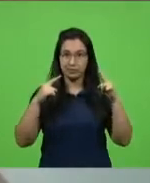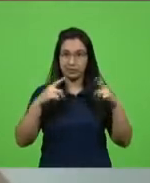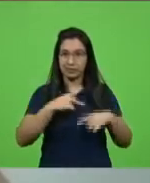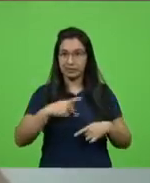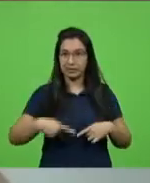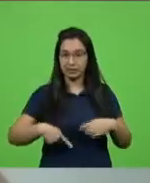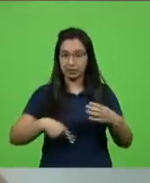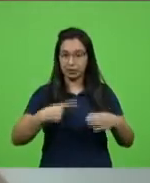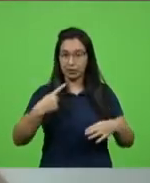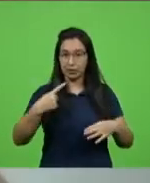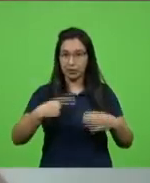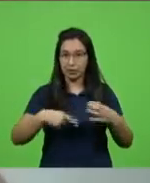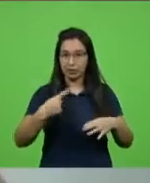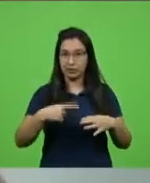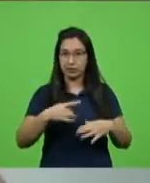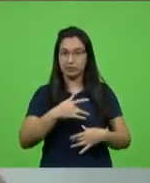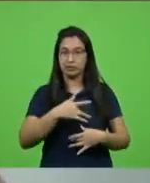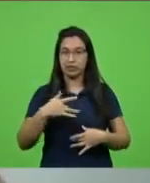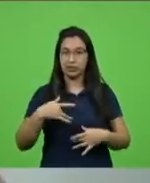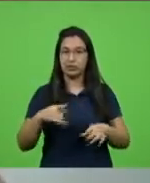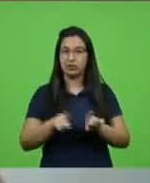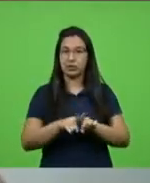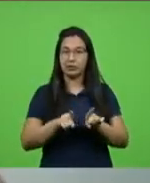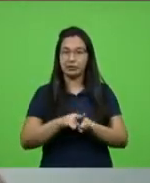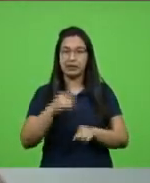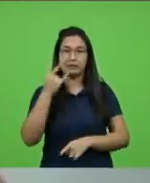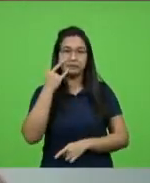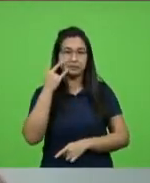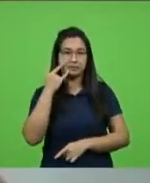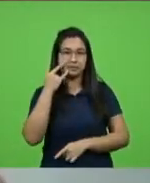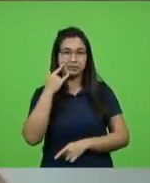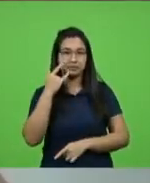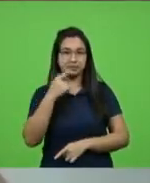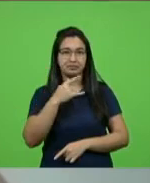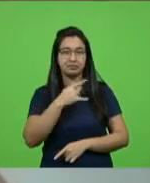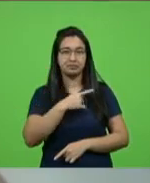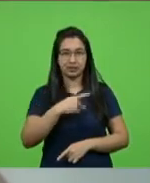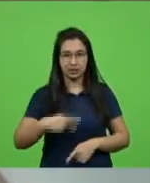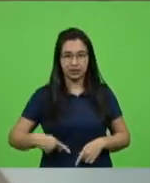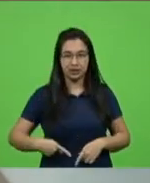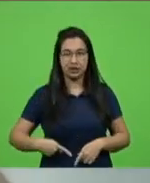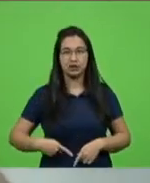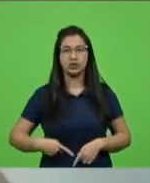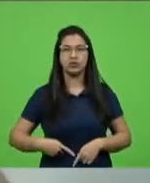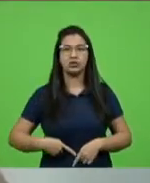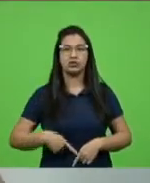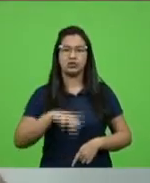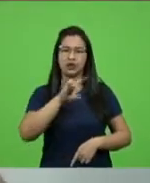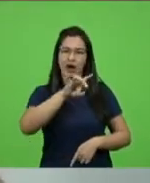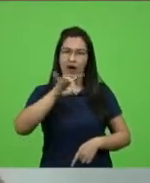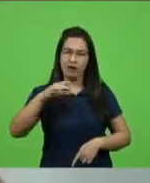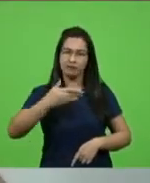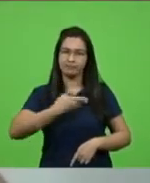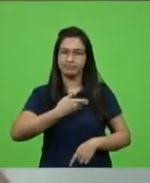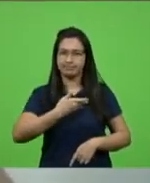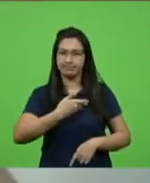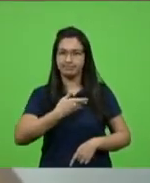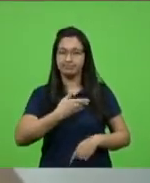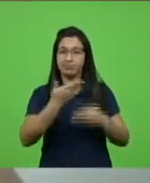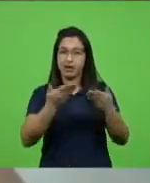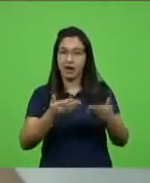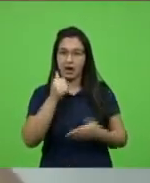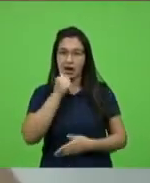Saúde, o Mauro de Nadal nosso presidente e cada colega aqui, as manifestações frequentes da deputada Ada,